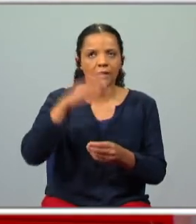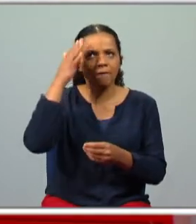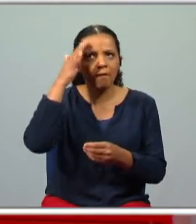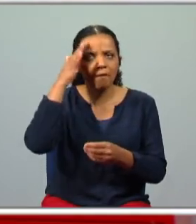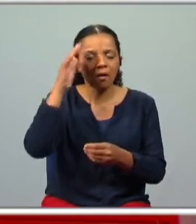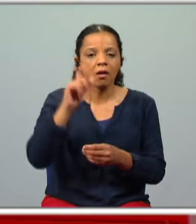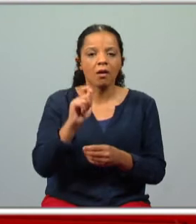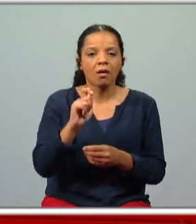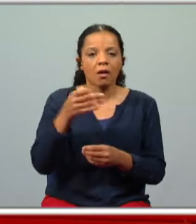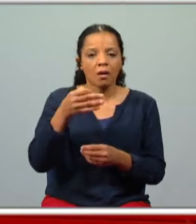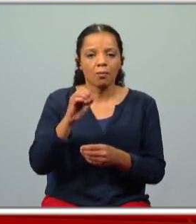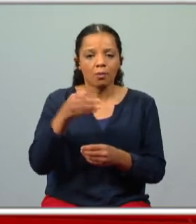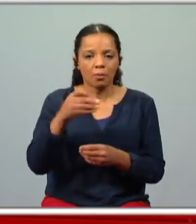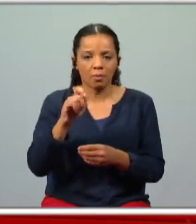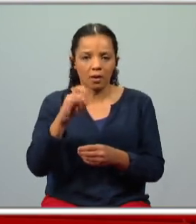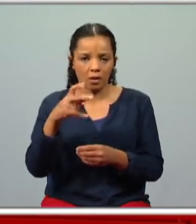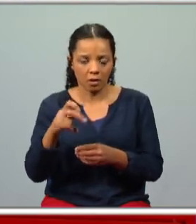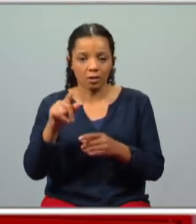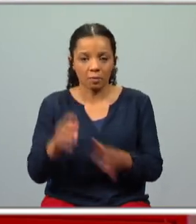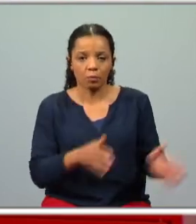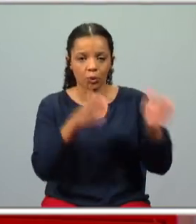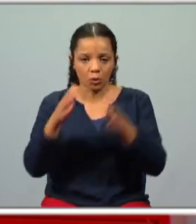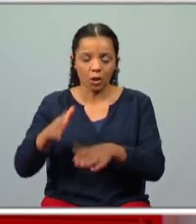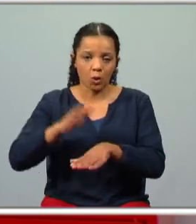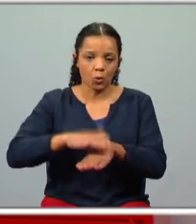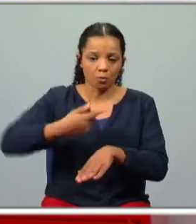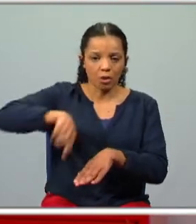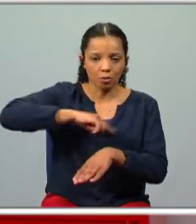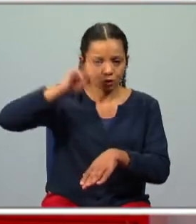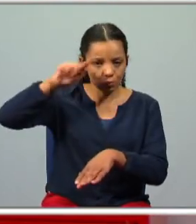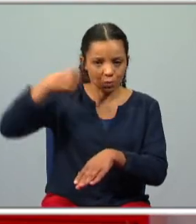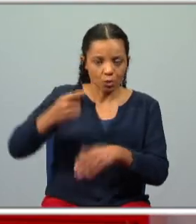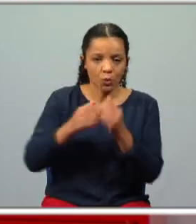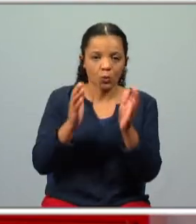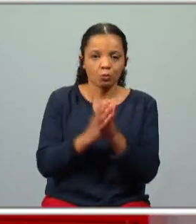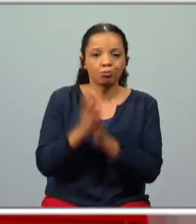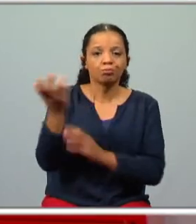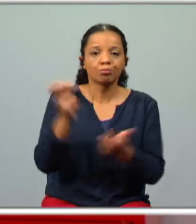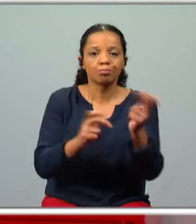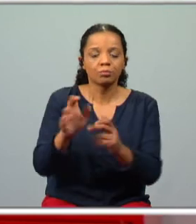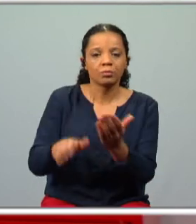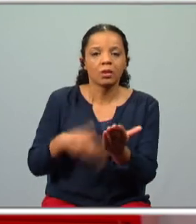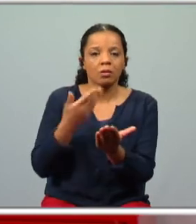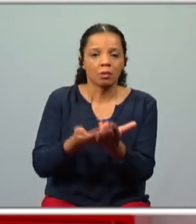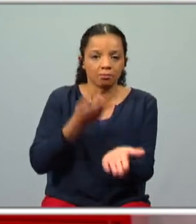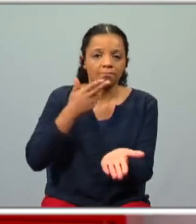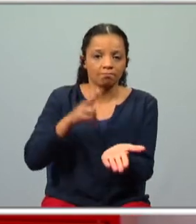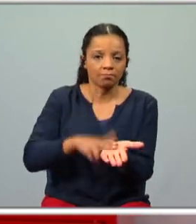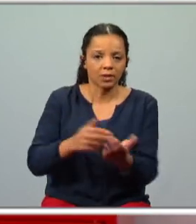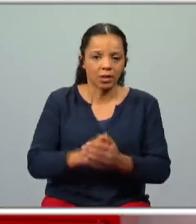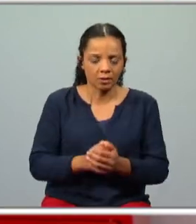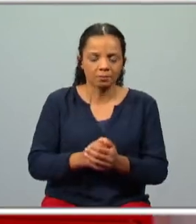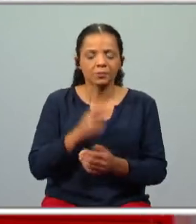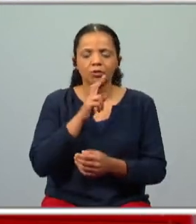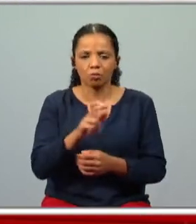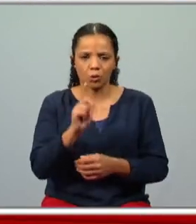faziam parte e por outro lado como nós entretanto já sabemos que tudo aquilo aconteceu conferem-lhe também verdade então vamos ver